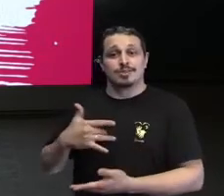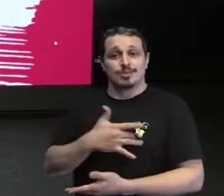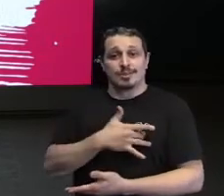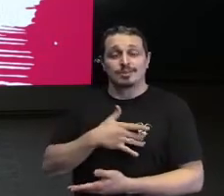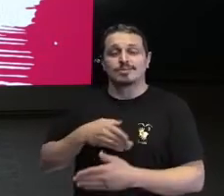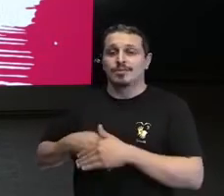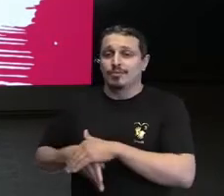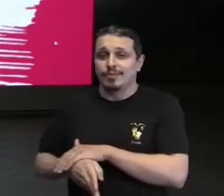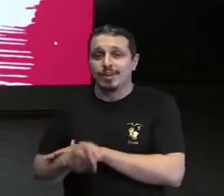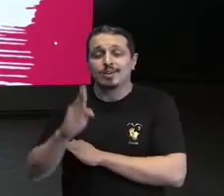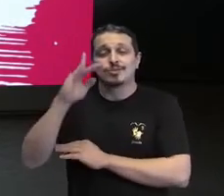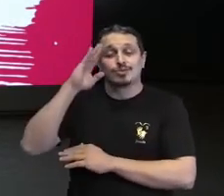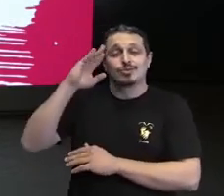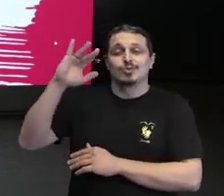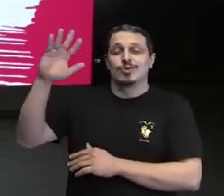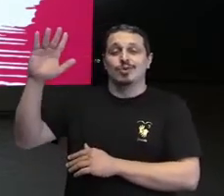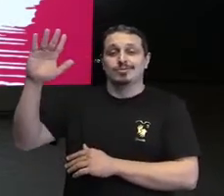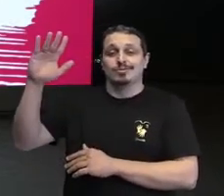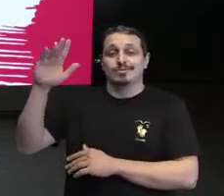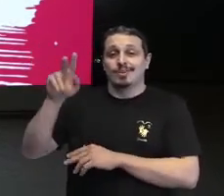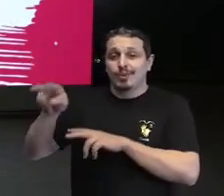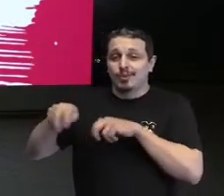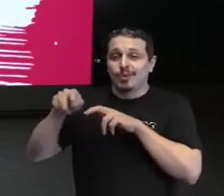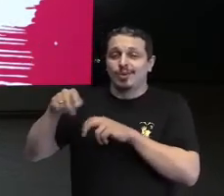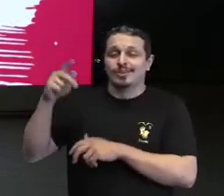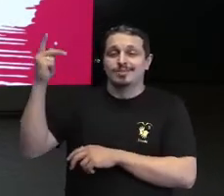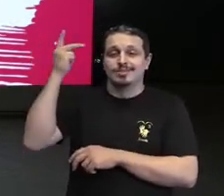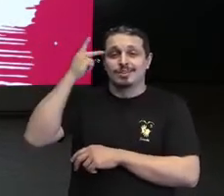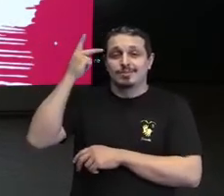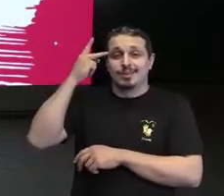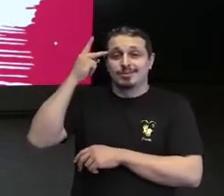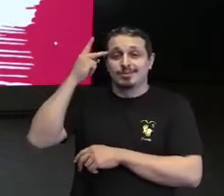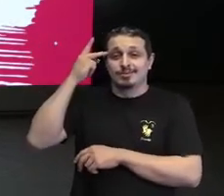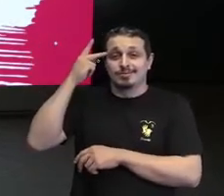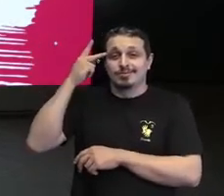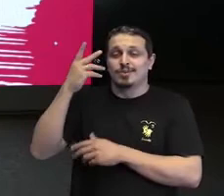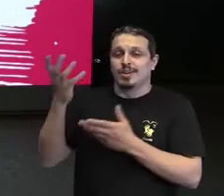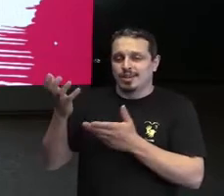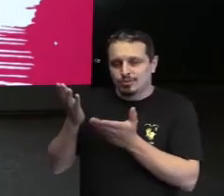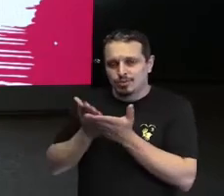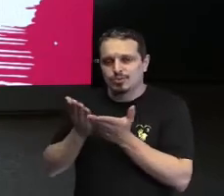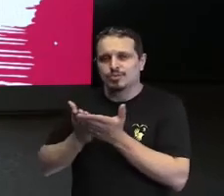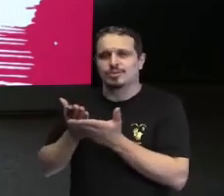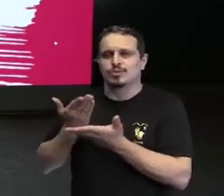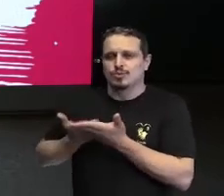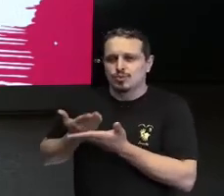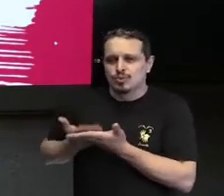medicina no interior de São Paulo. E lá eu era uma estudante super ativa. Eu